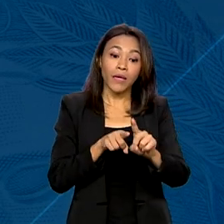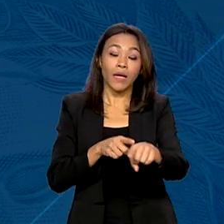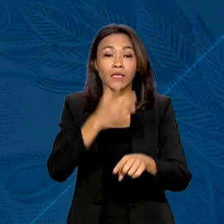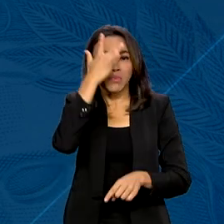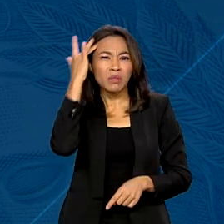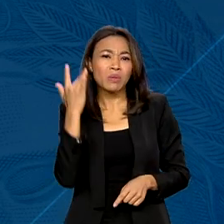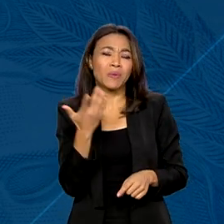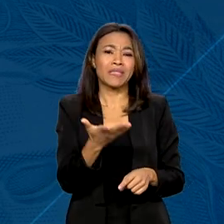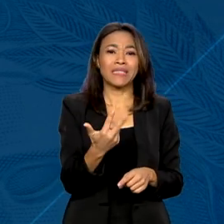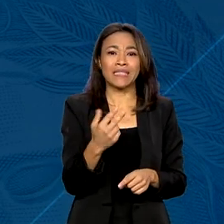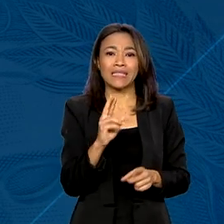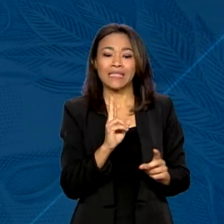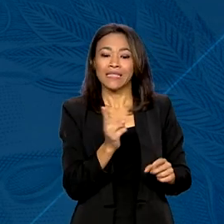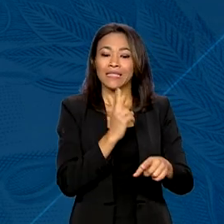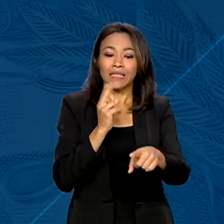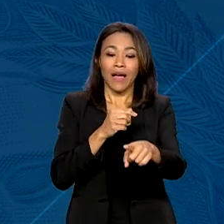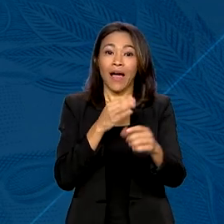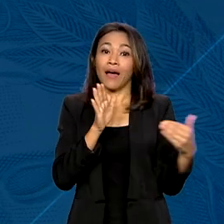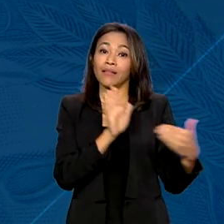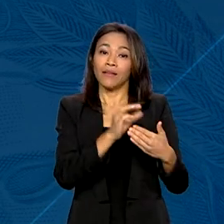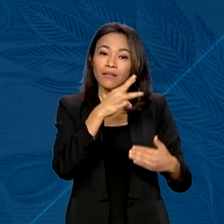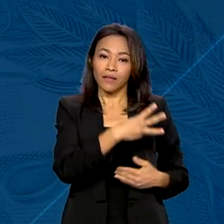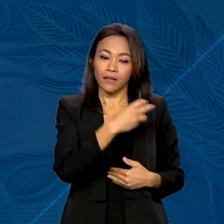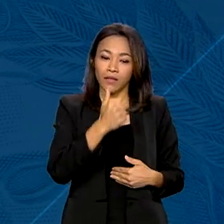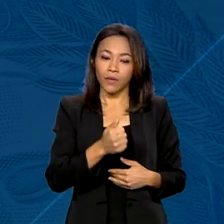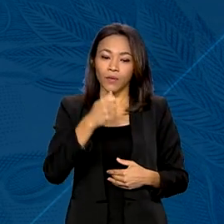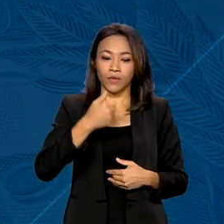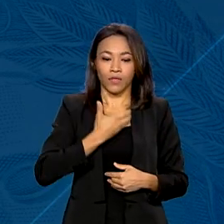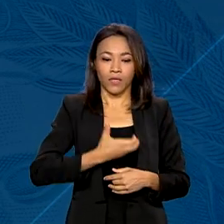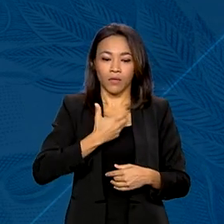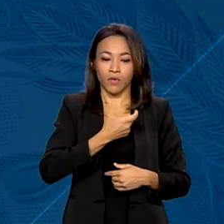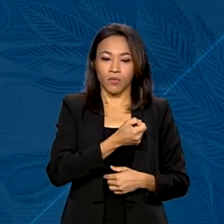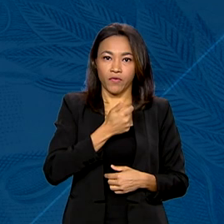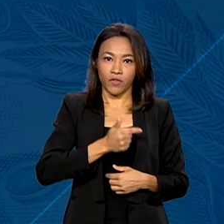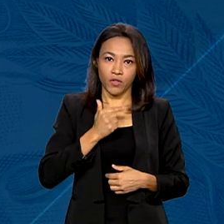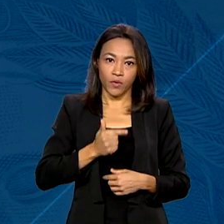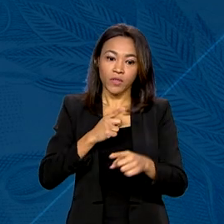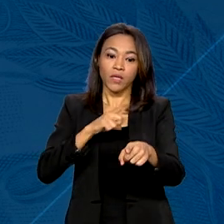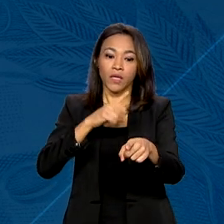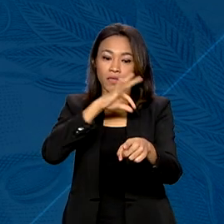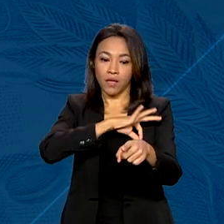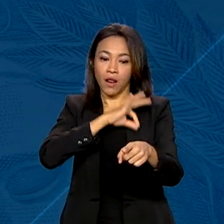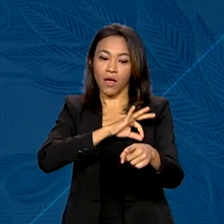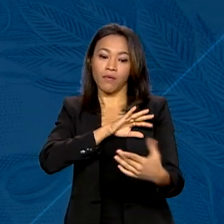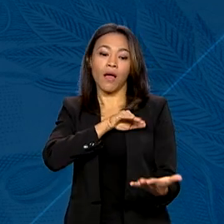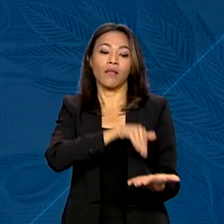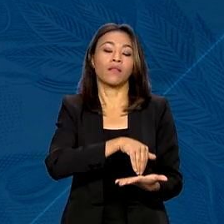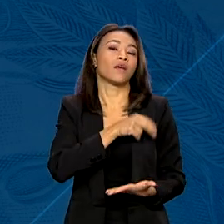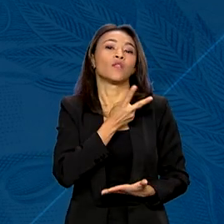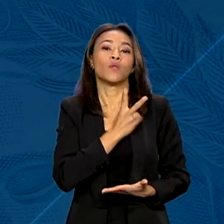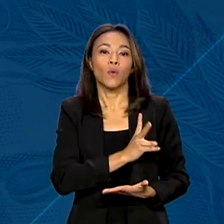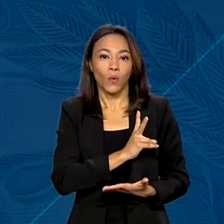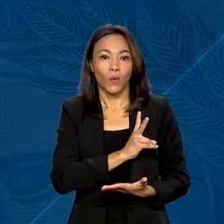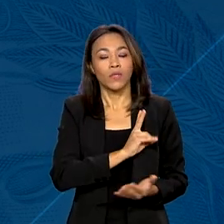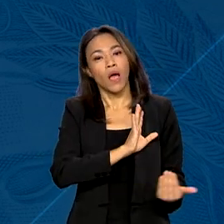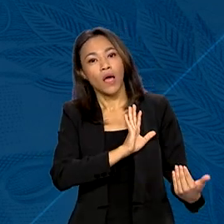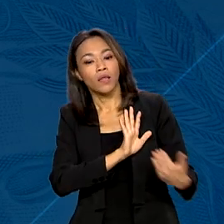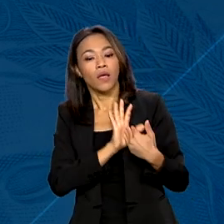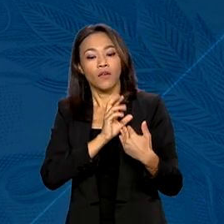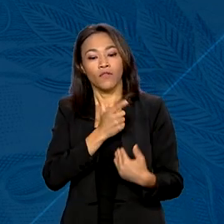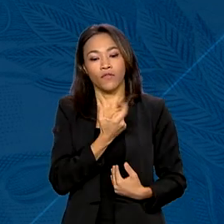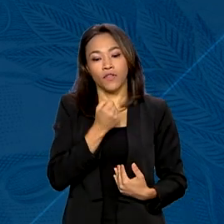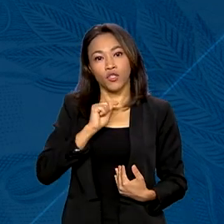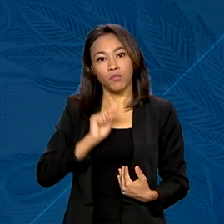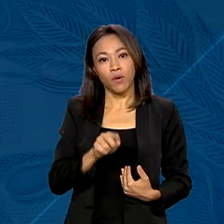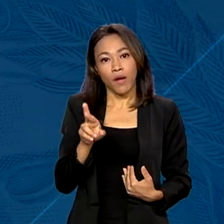negativados até 31 de dezembro de 2022 e que possuem renda de dois salários mínimos até R$ mil,